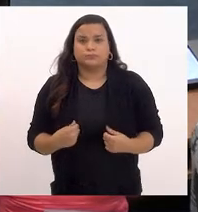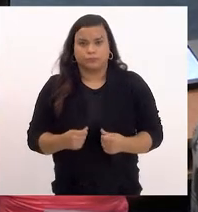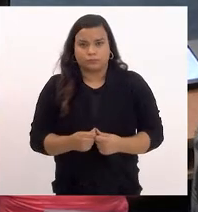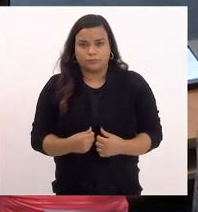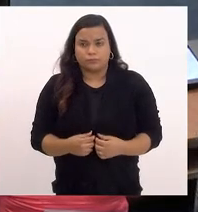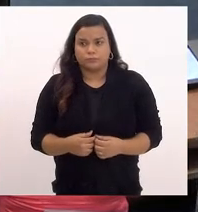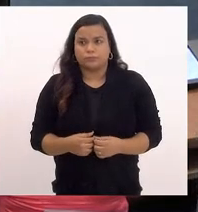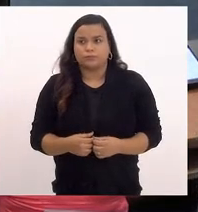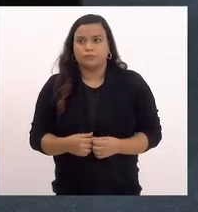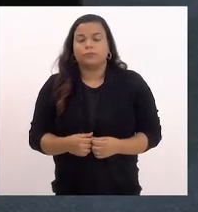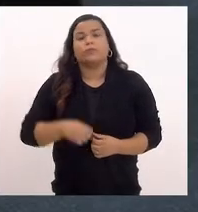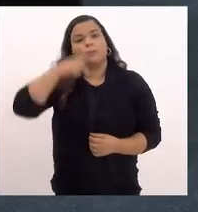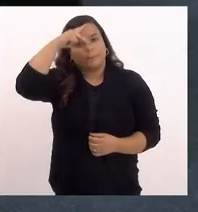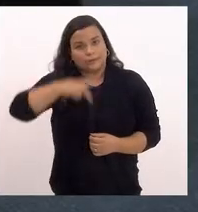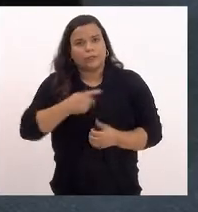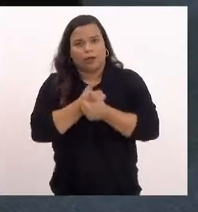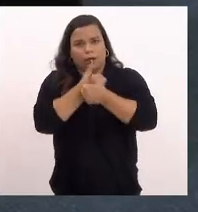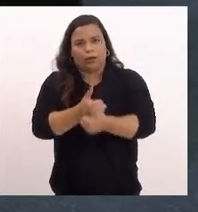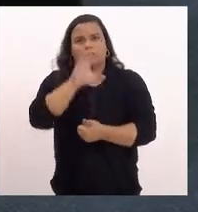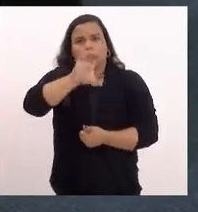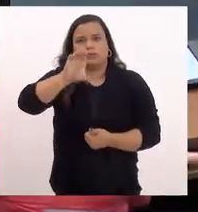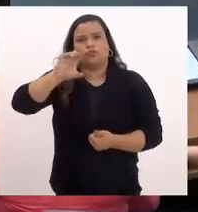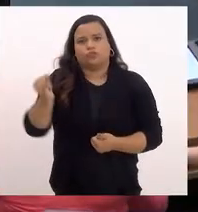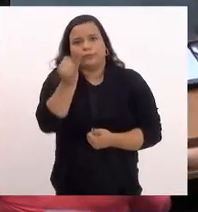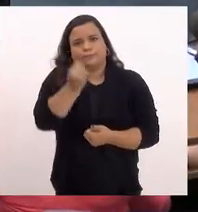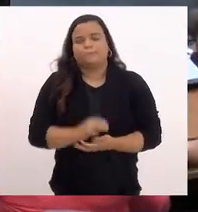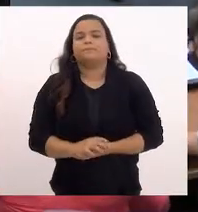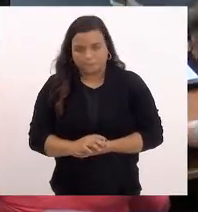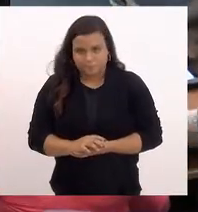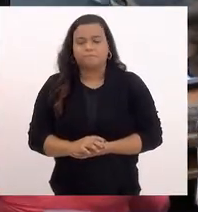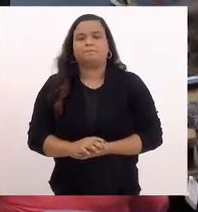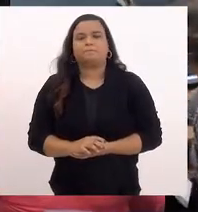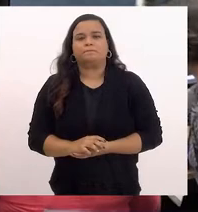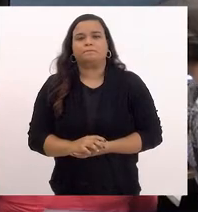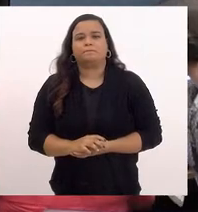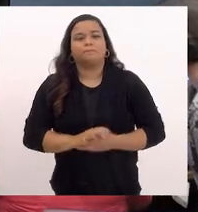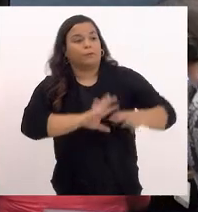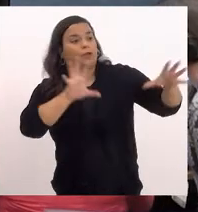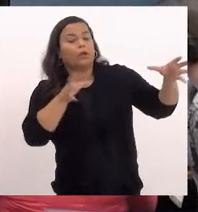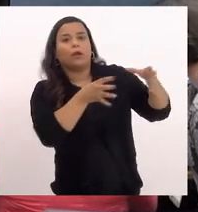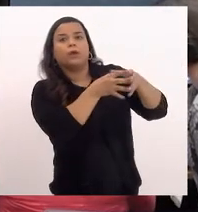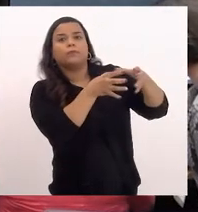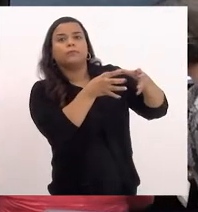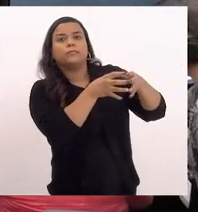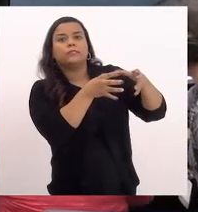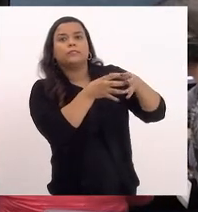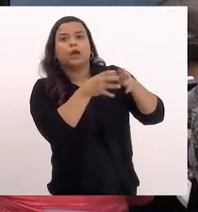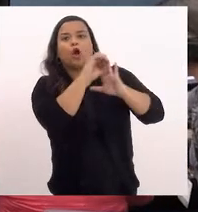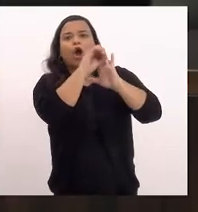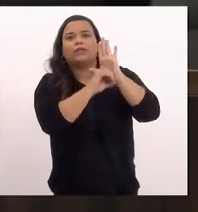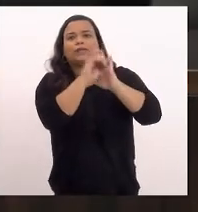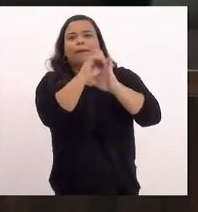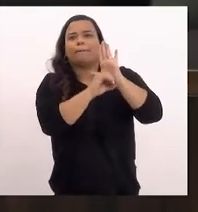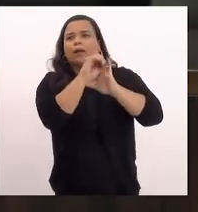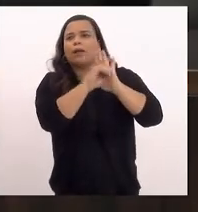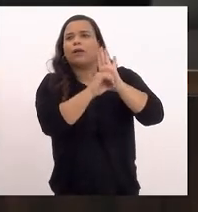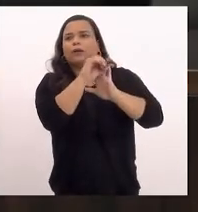Presidente, acompanhe a CCJ. Pela Comissão de Orçamento,